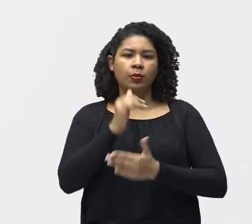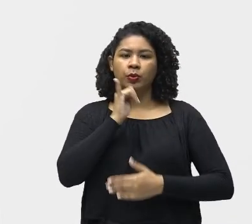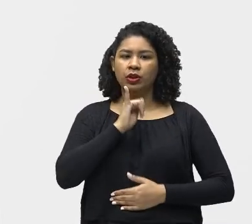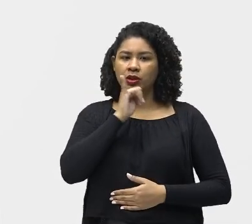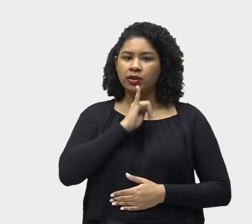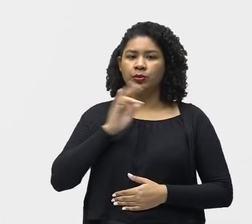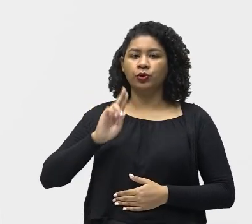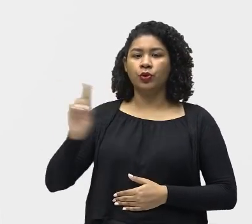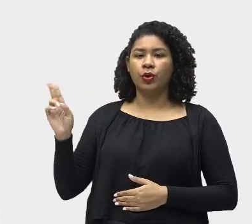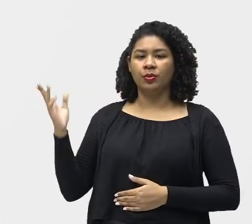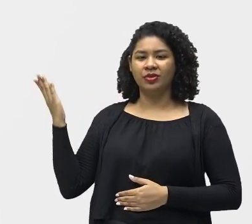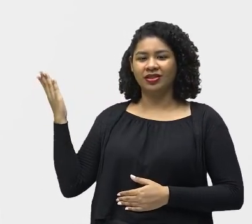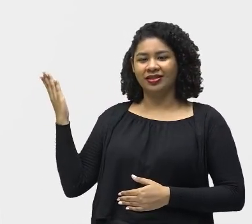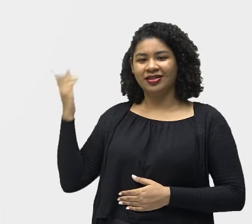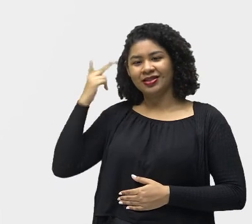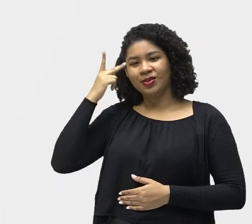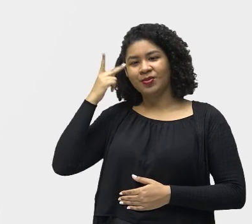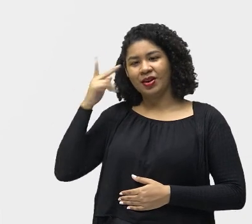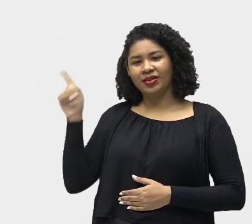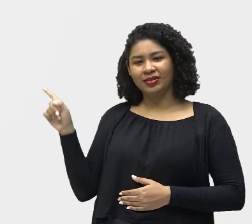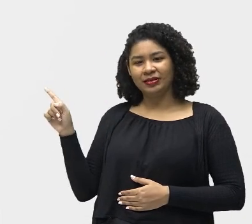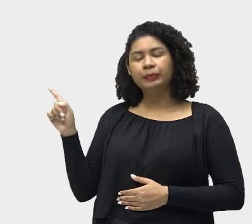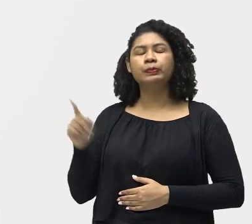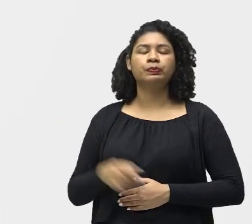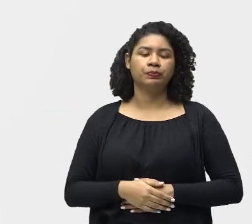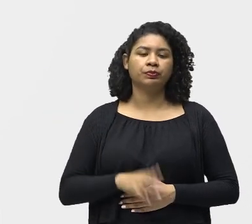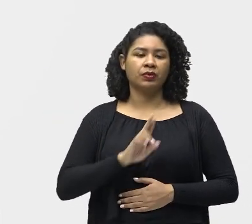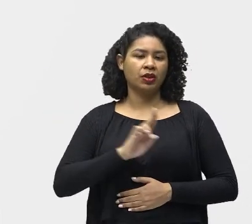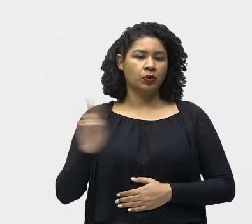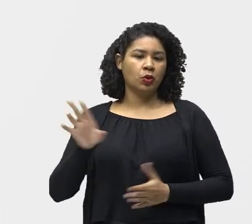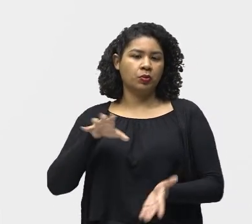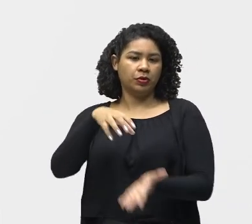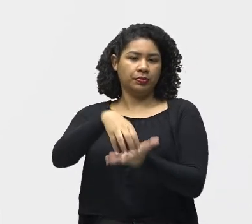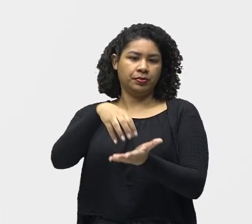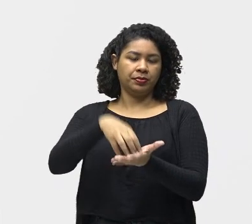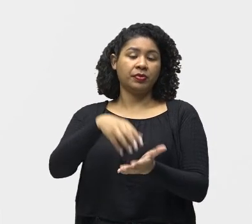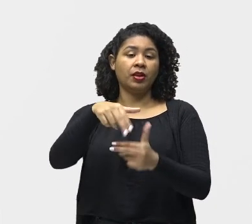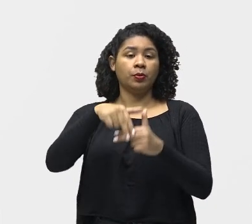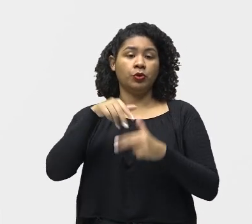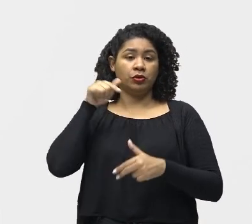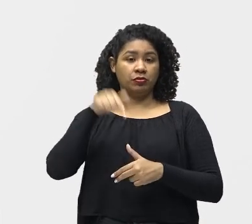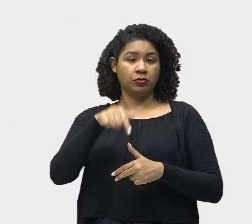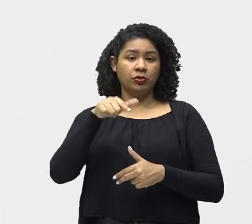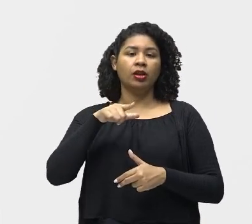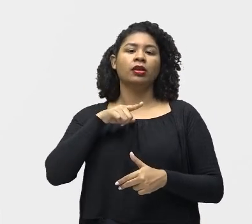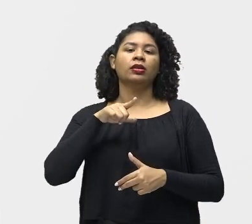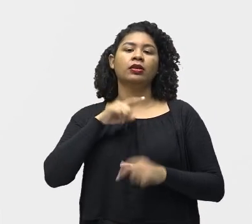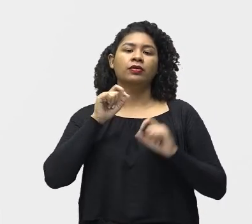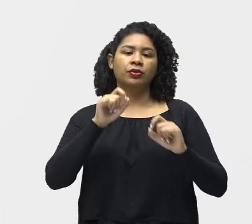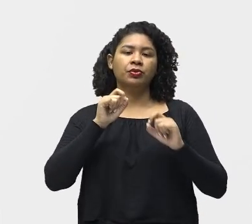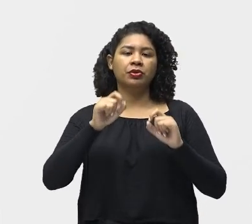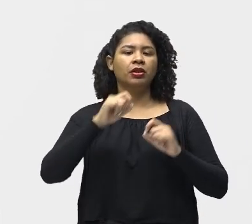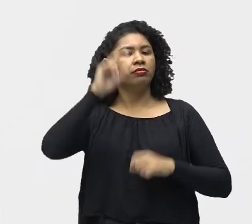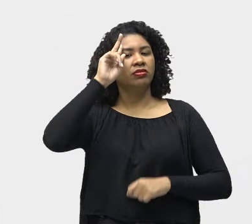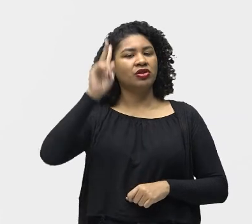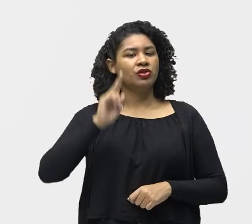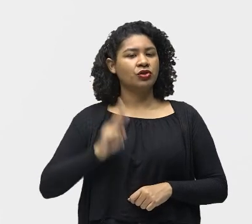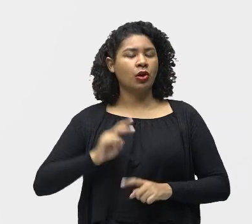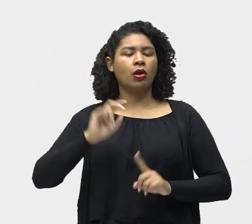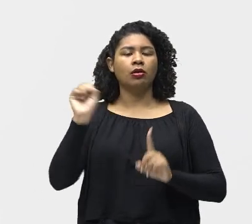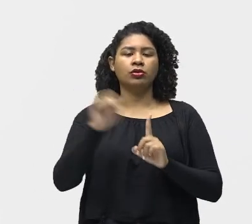Paulo De Piratininga Aqui Os jesuítas Influenciaram Em diversas Situações Históricas E sociais